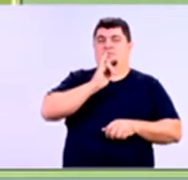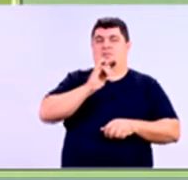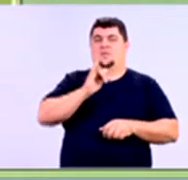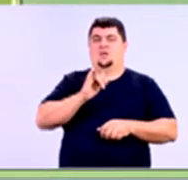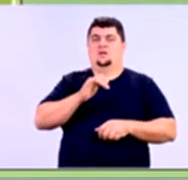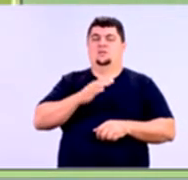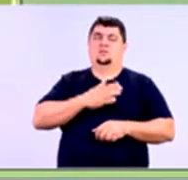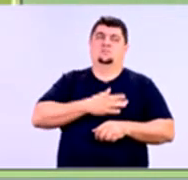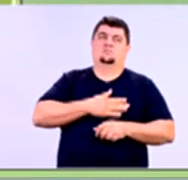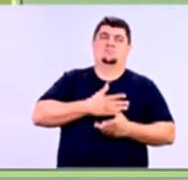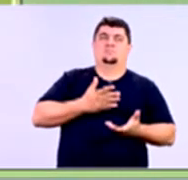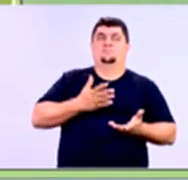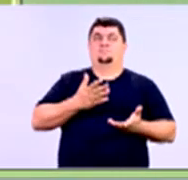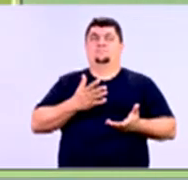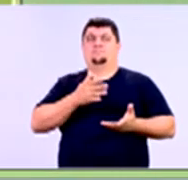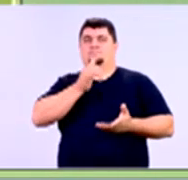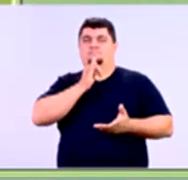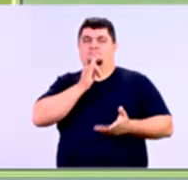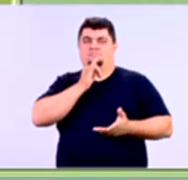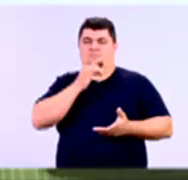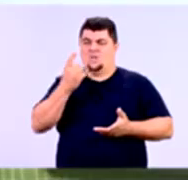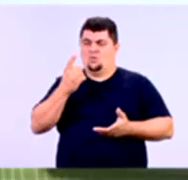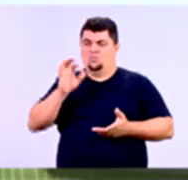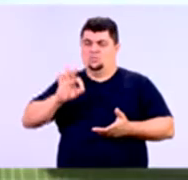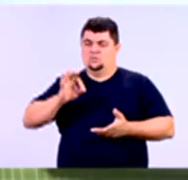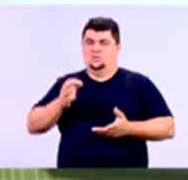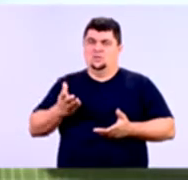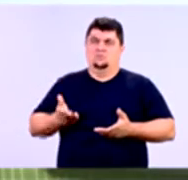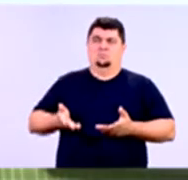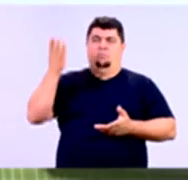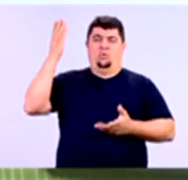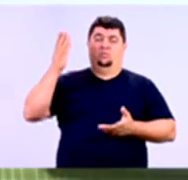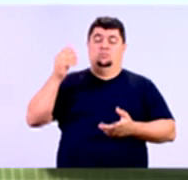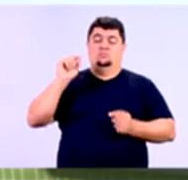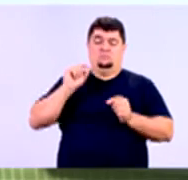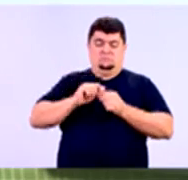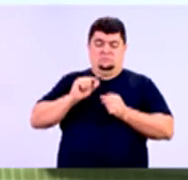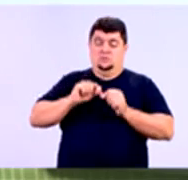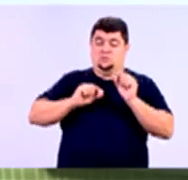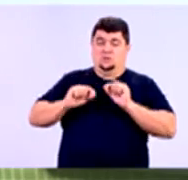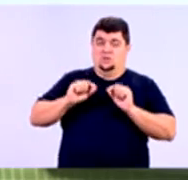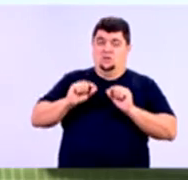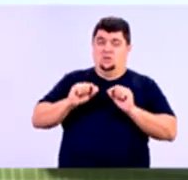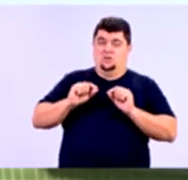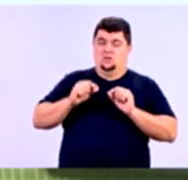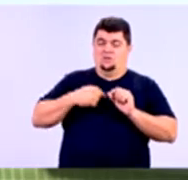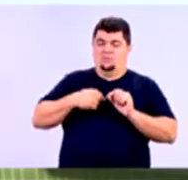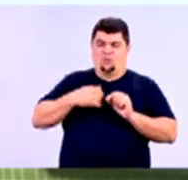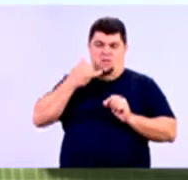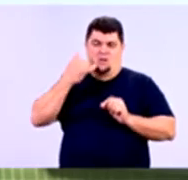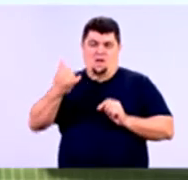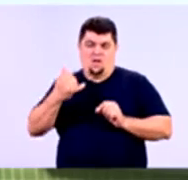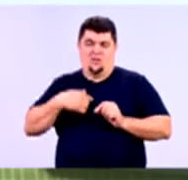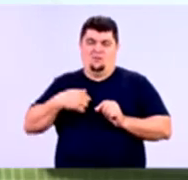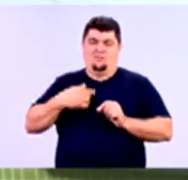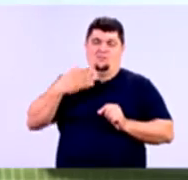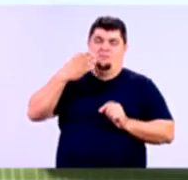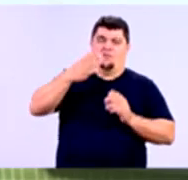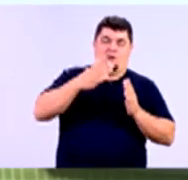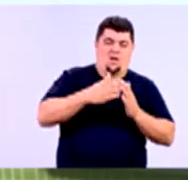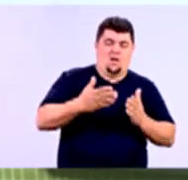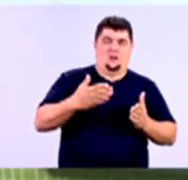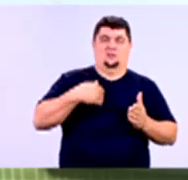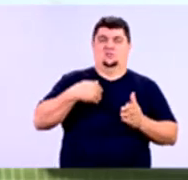meu inadimplência passar de 1%, o que eu vou fazer? Isso que é uma estratégia de gerenciamento. Se passar de